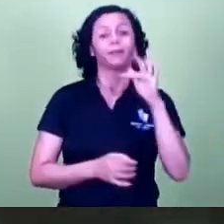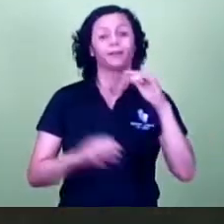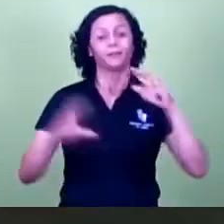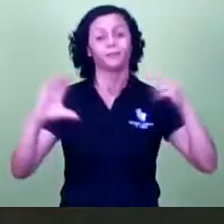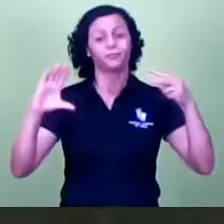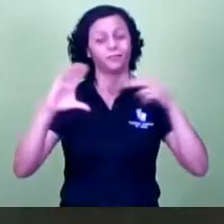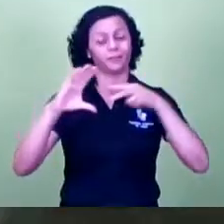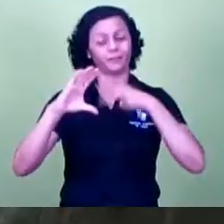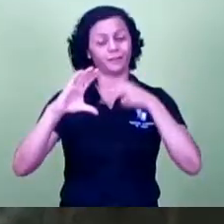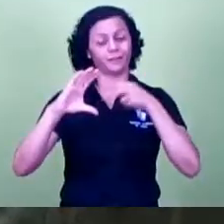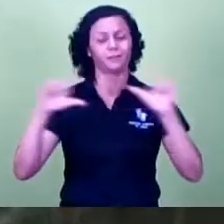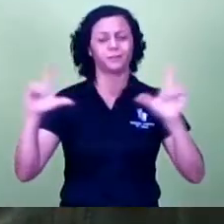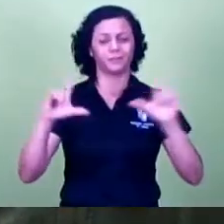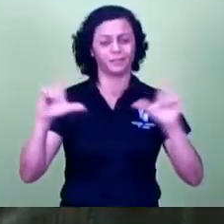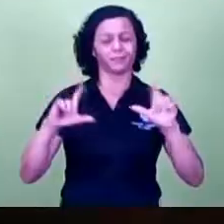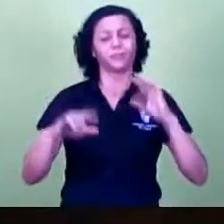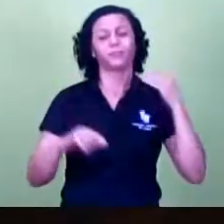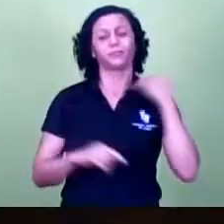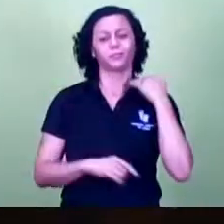por aqui.